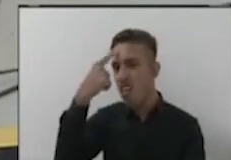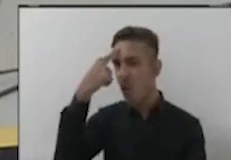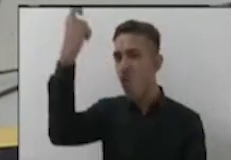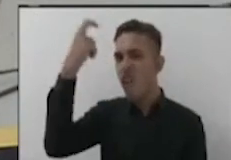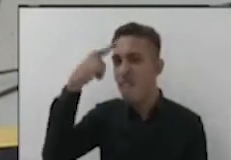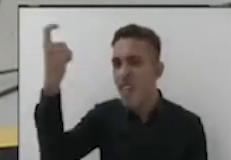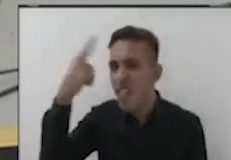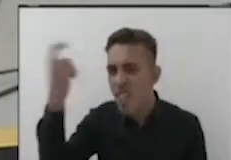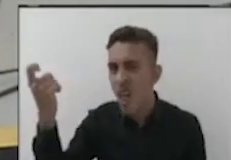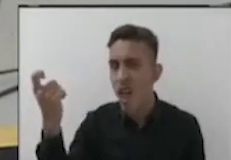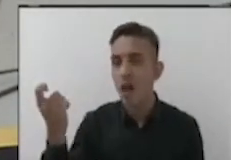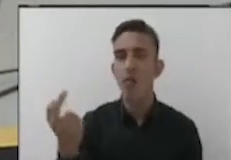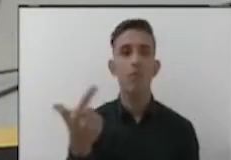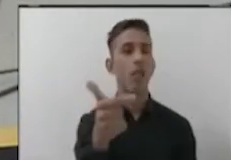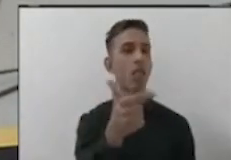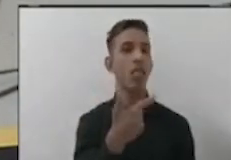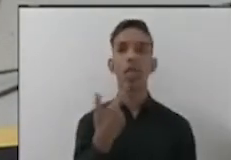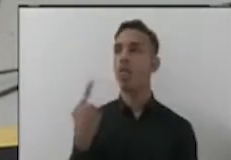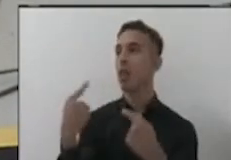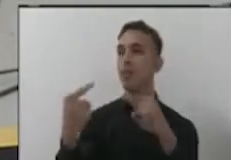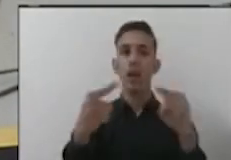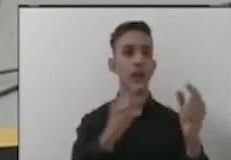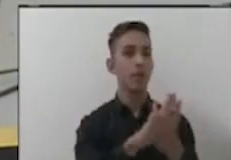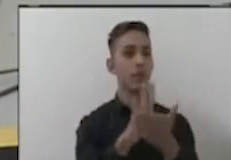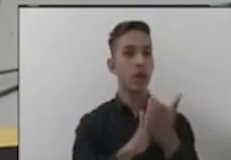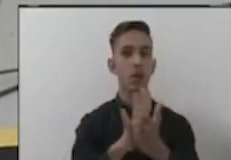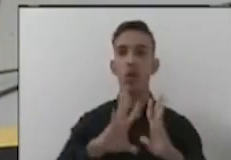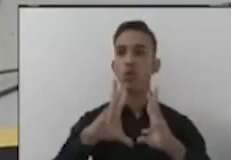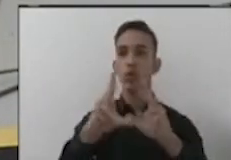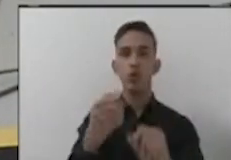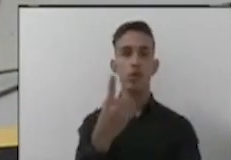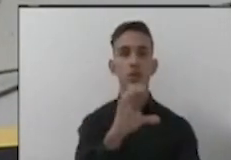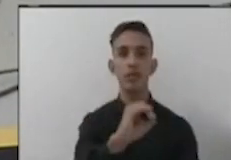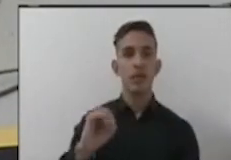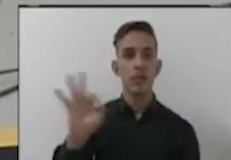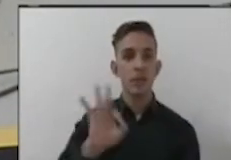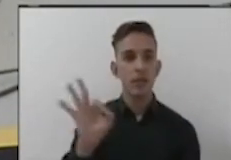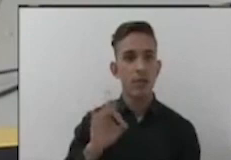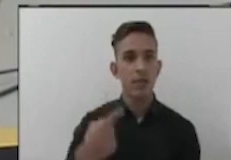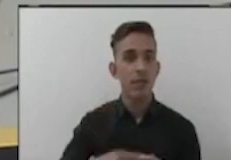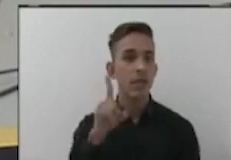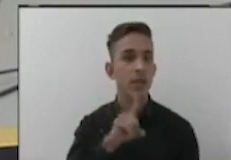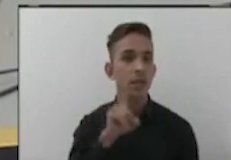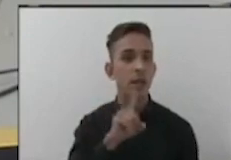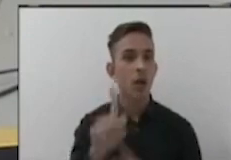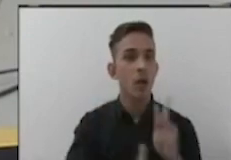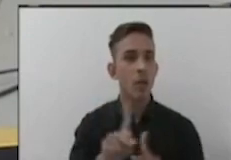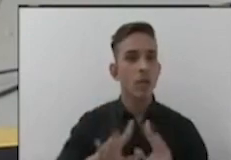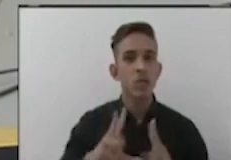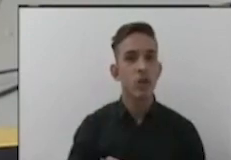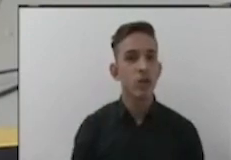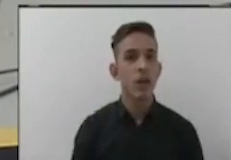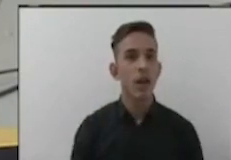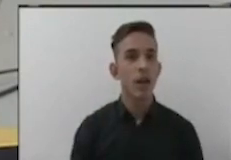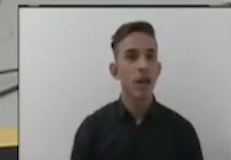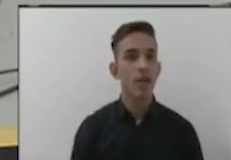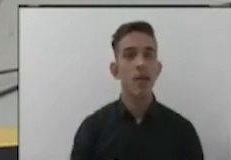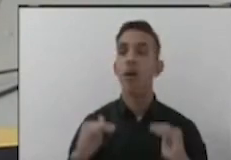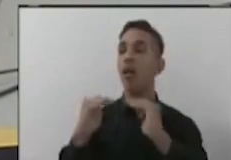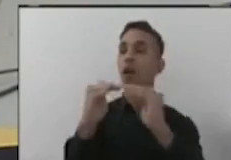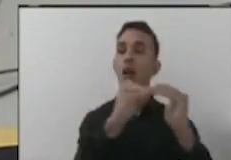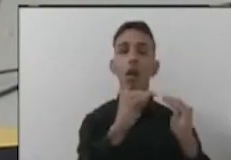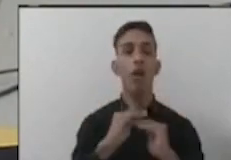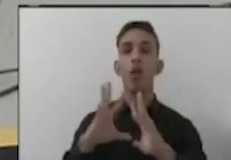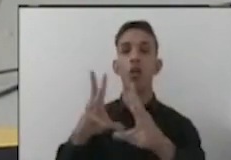cabeça. Ah, não teve reclamação, não, né? Está todo mundo 100% feliz aqui em Americana, a população inteira. É consenso, realmente, né?